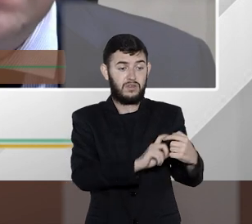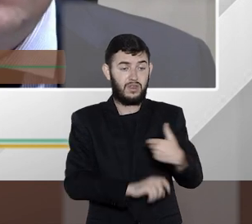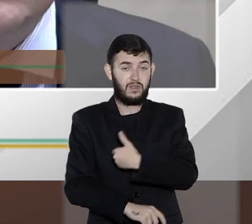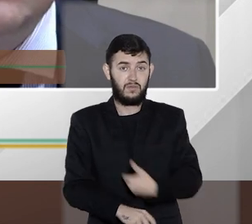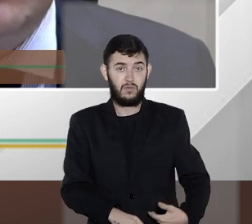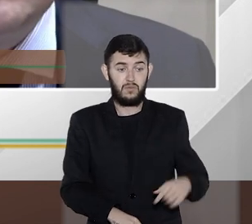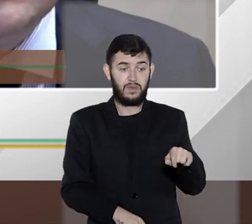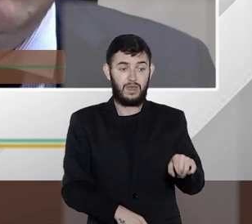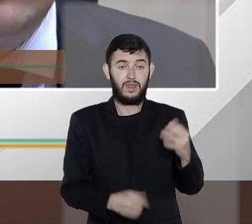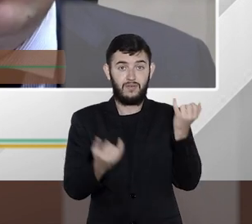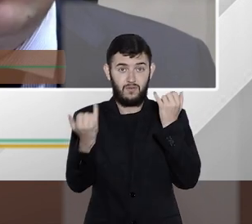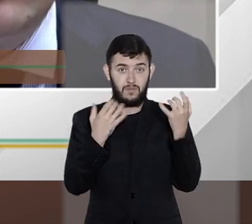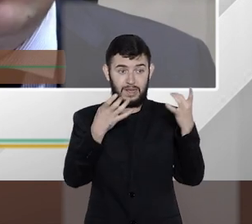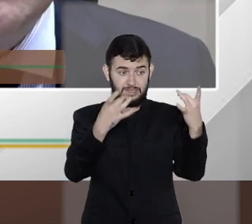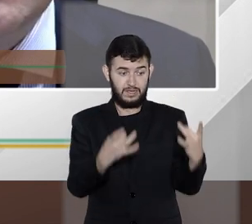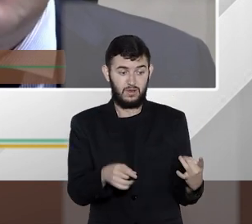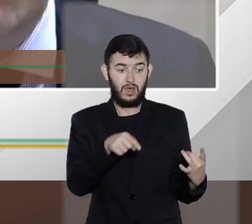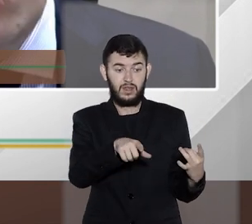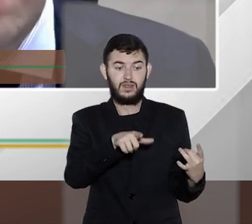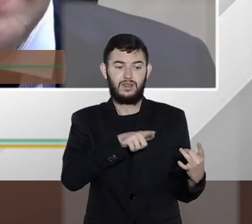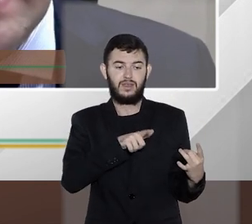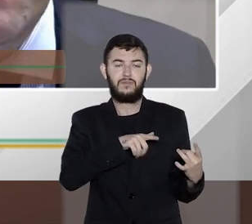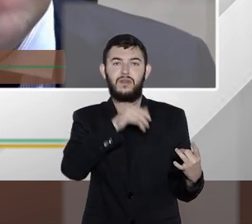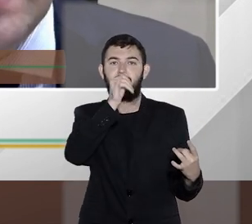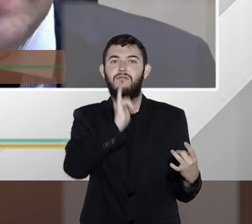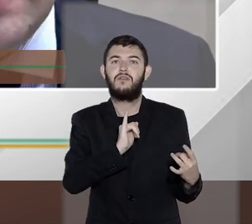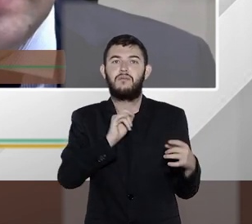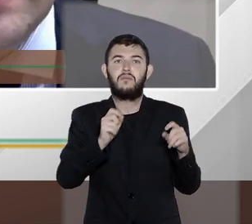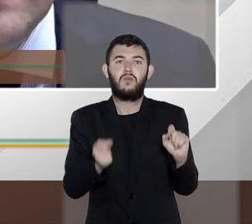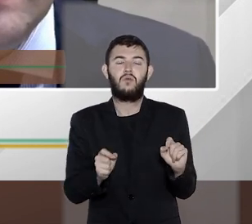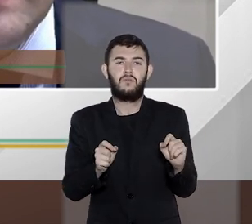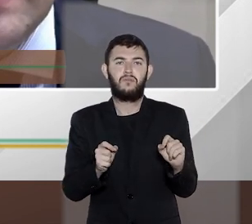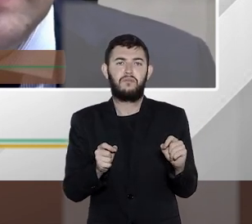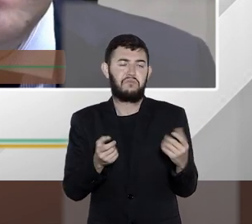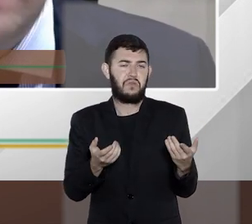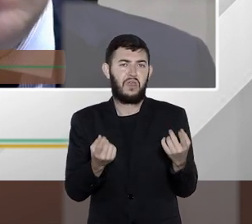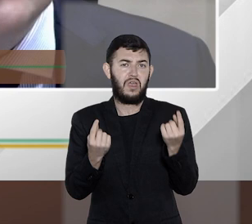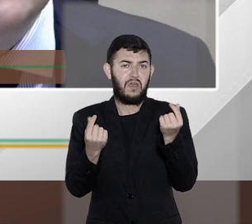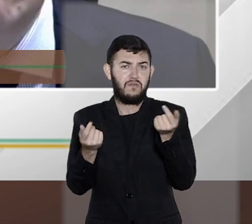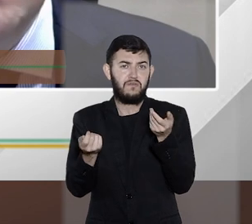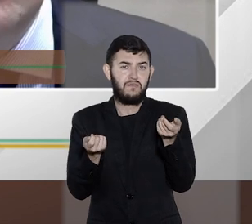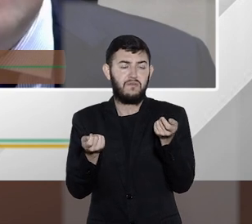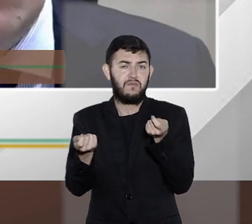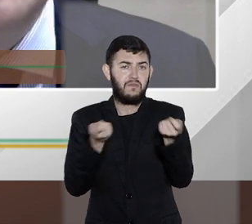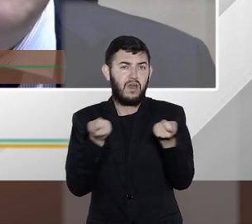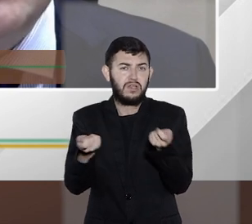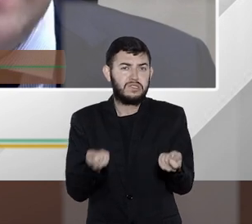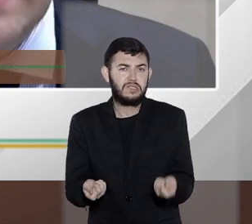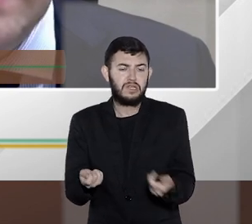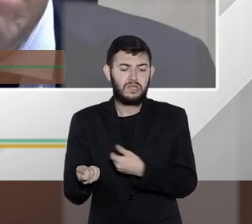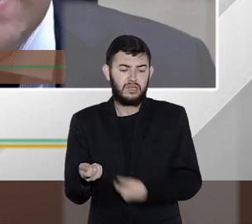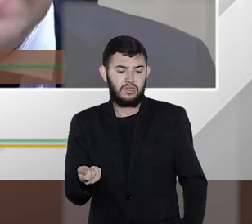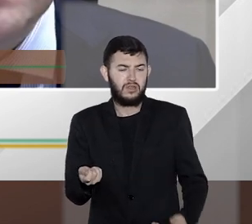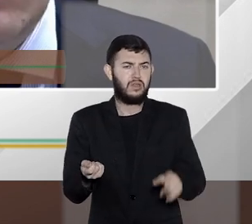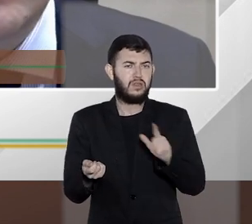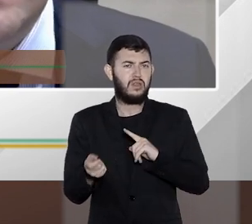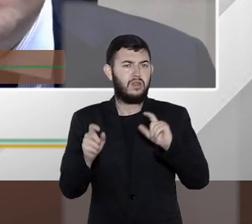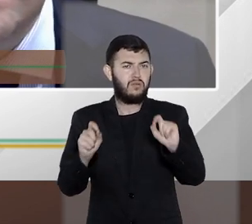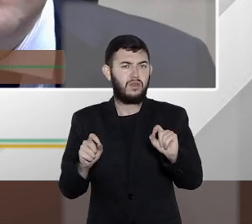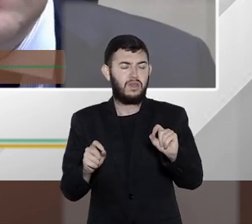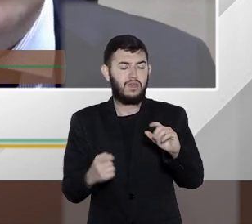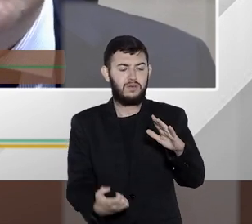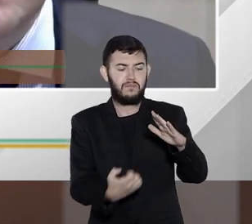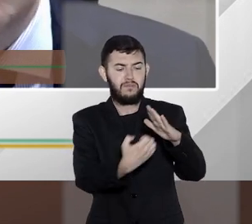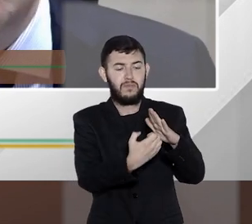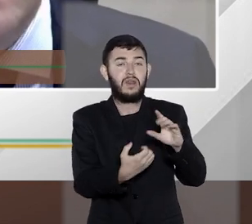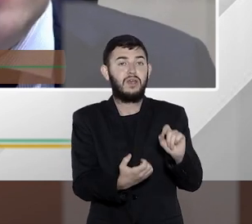Então, eu imagino, assim, por exemplo, a fazenda pública tendo recebido uma contabilidade da empresa, onde